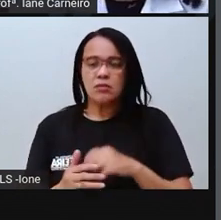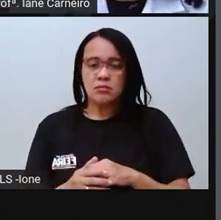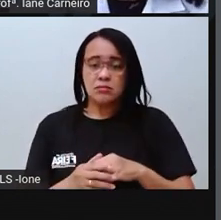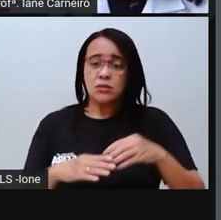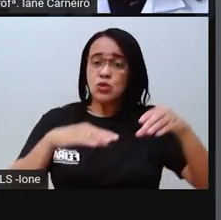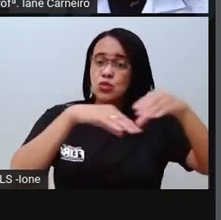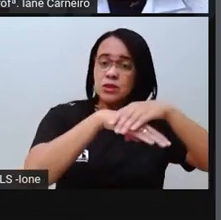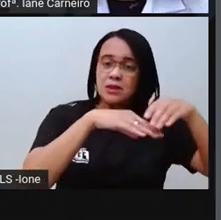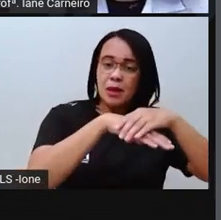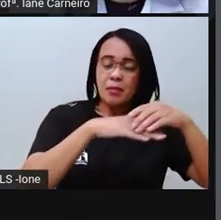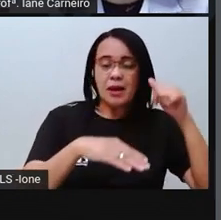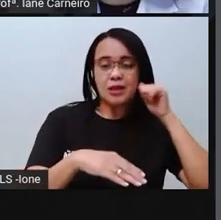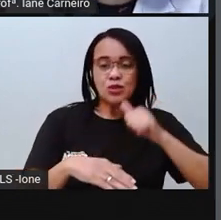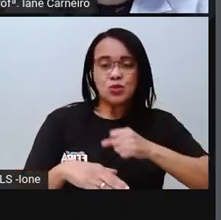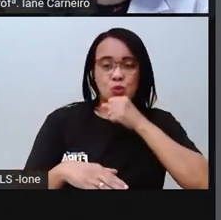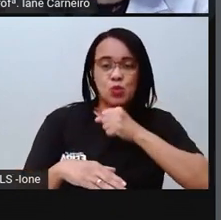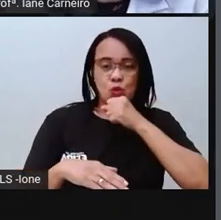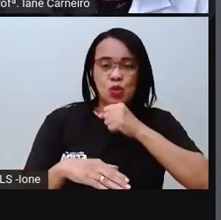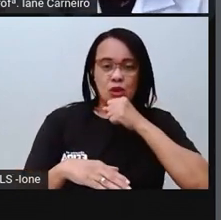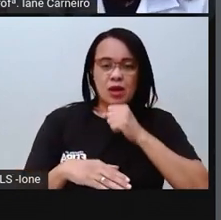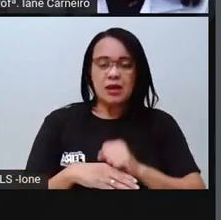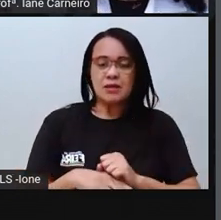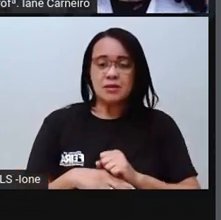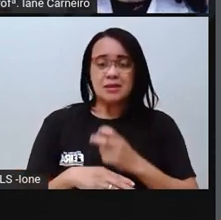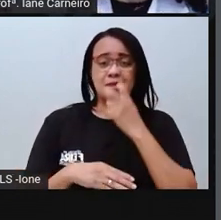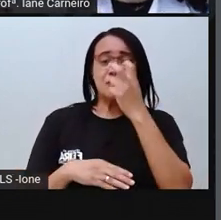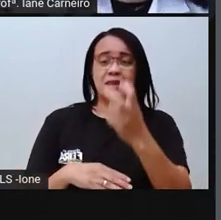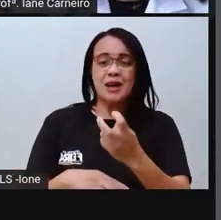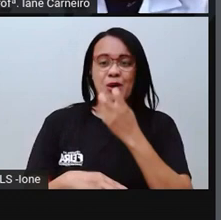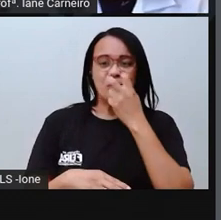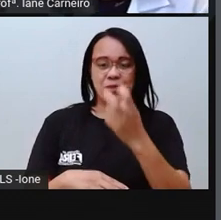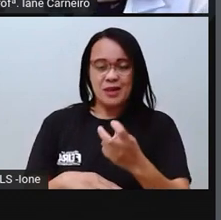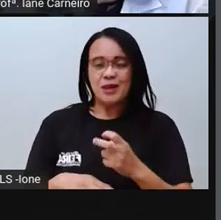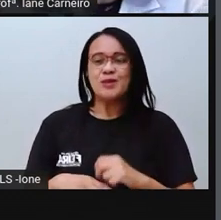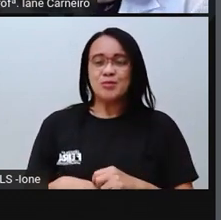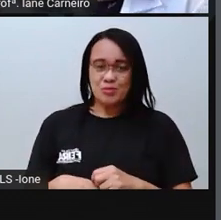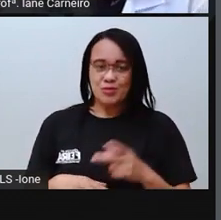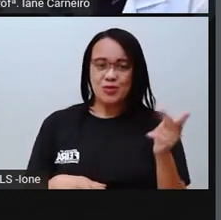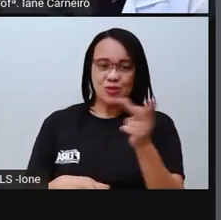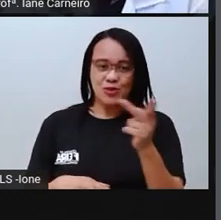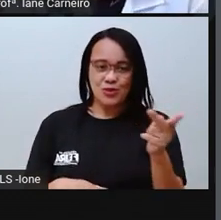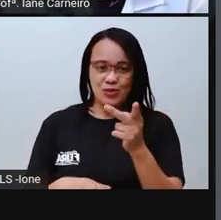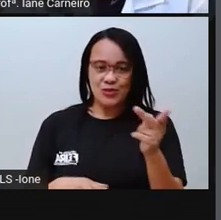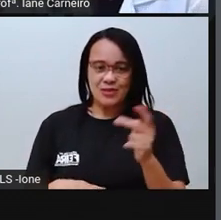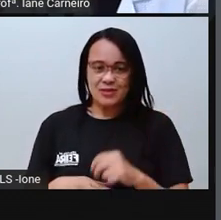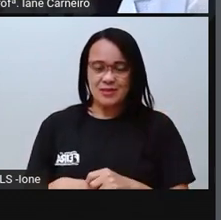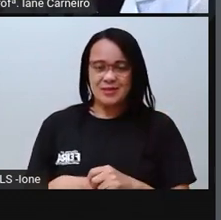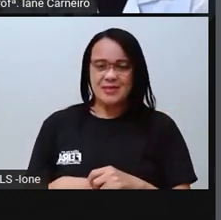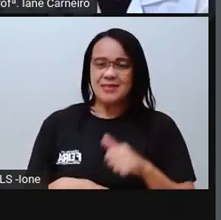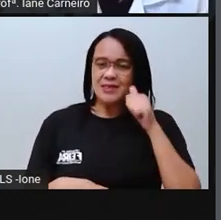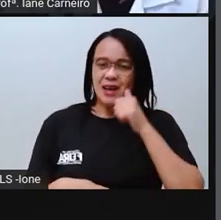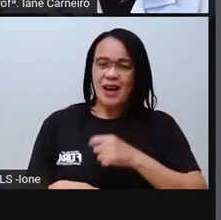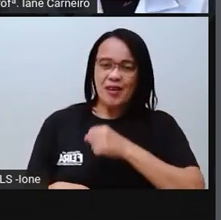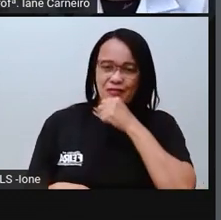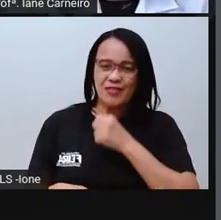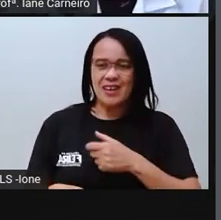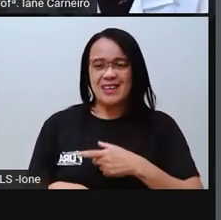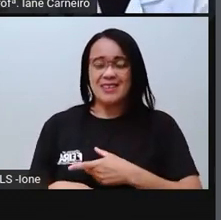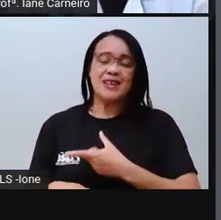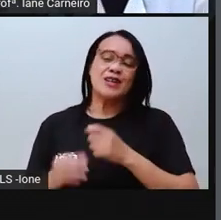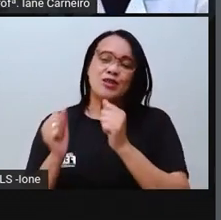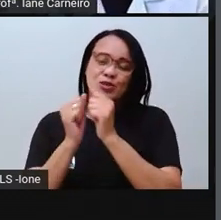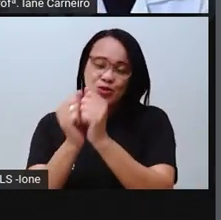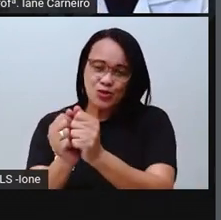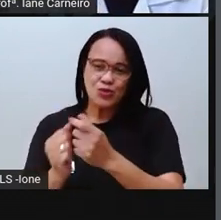pé do velho. O cachorro no chinelo e o gato no sapato. E a velha com seu velho, eu juro, foi assim